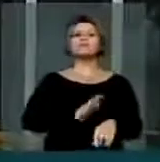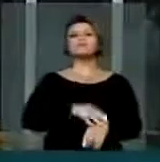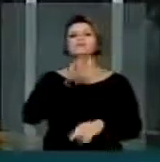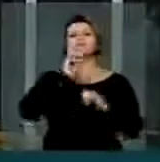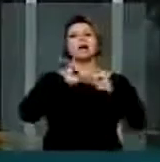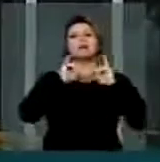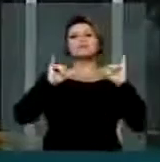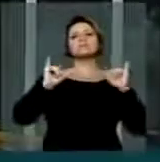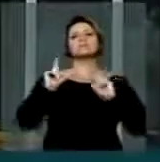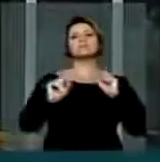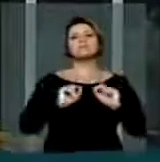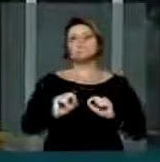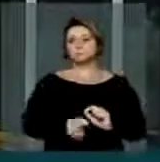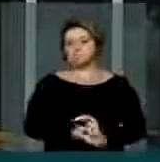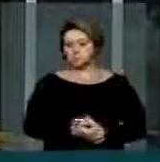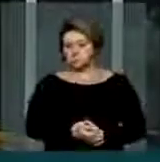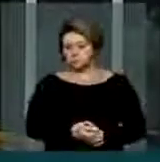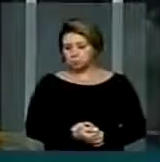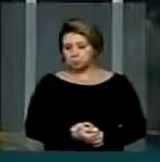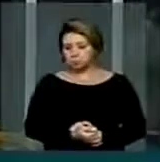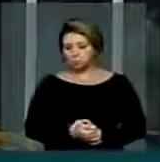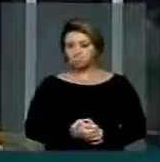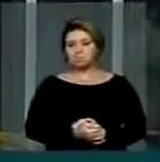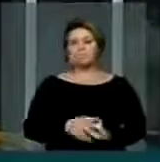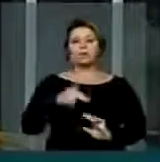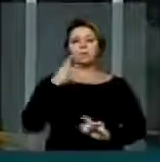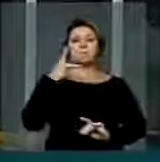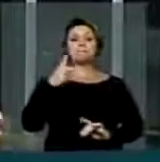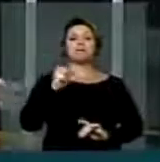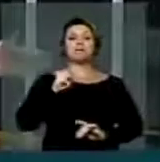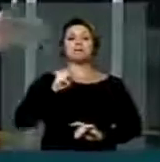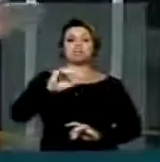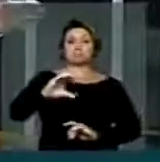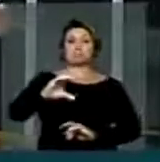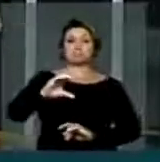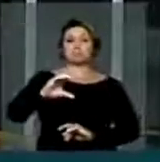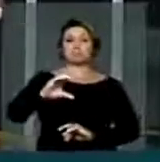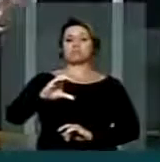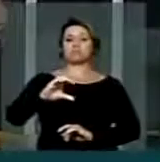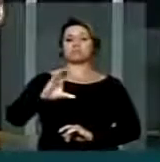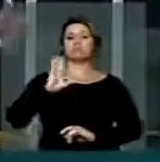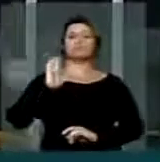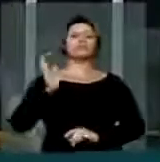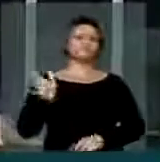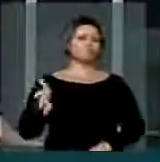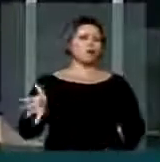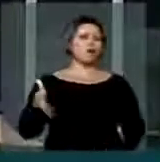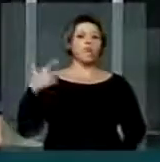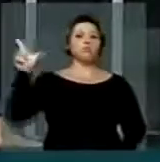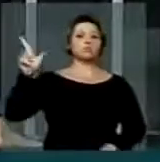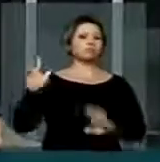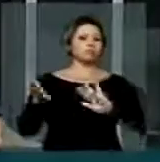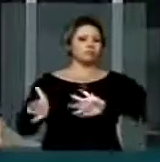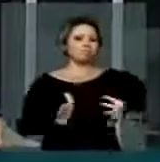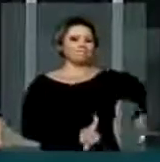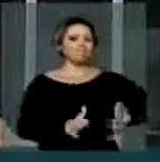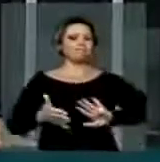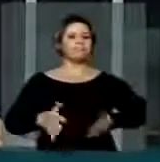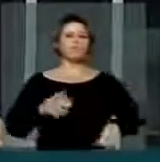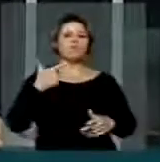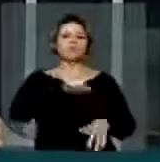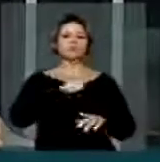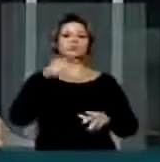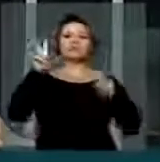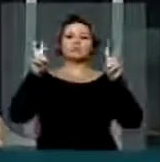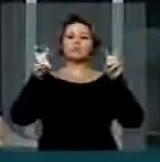dizer que a bancada do PSC, já tratando de outro assunto, em relação a essa